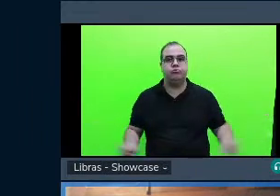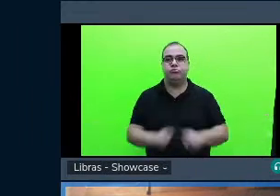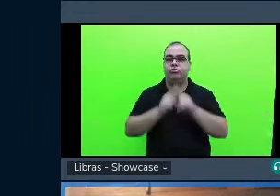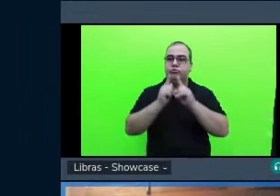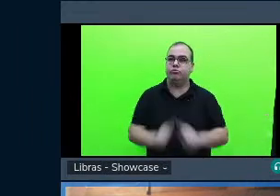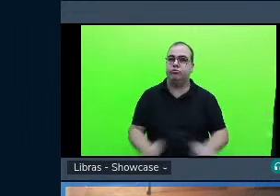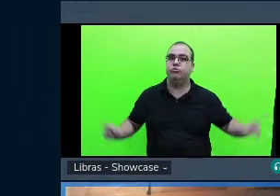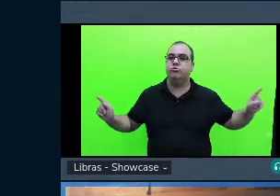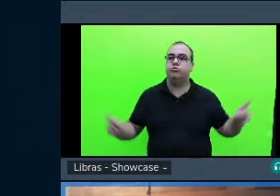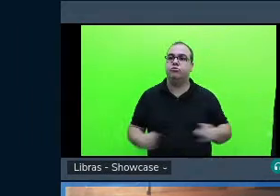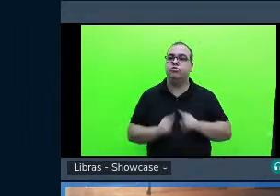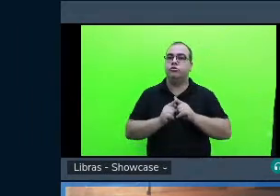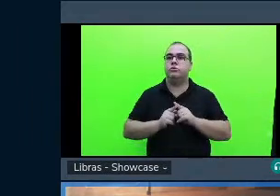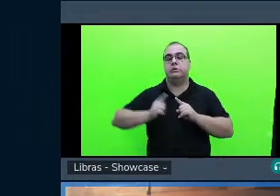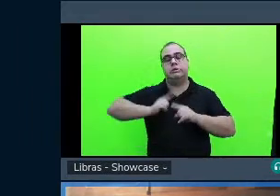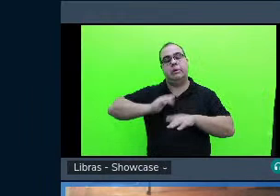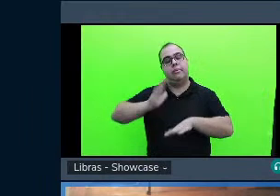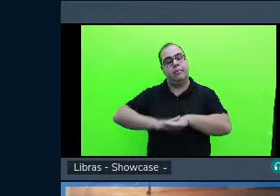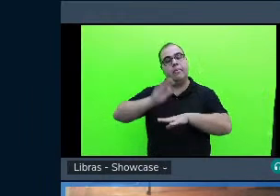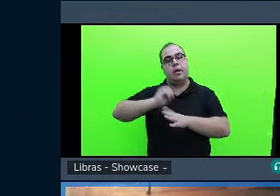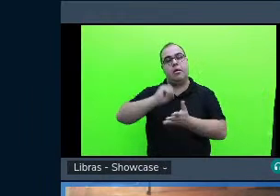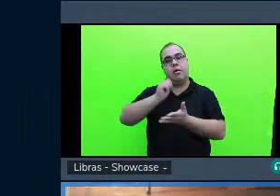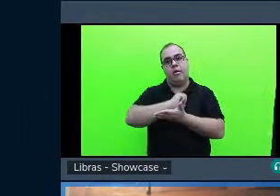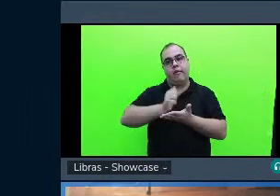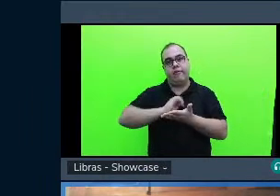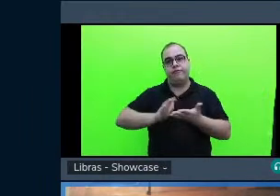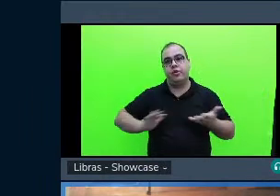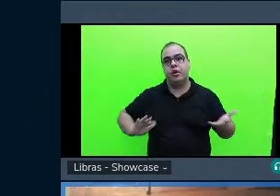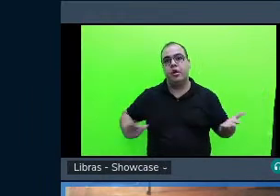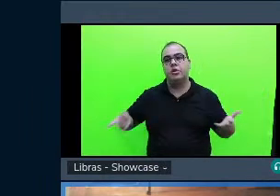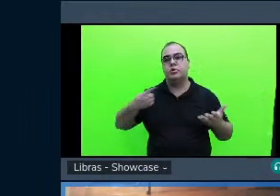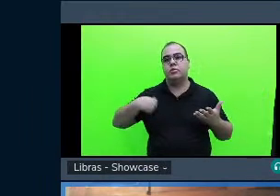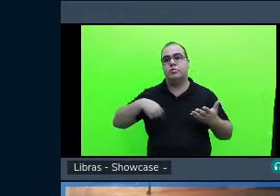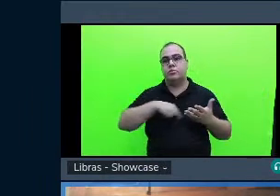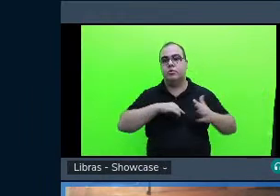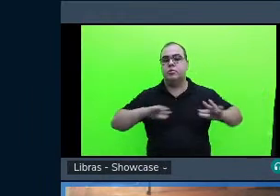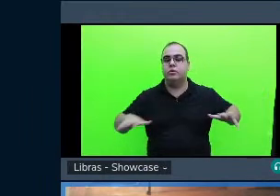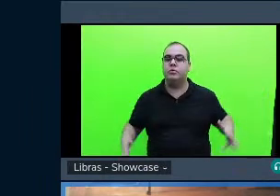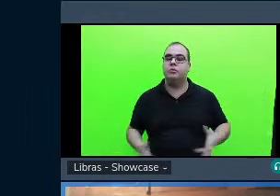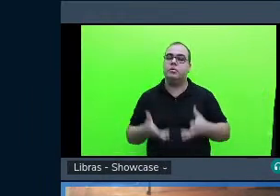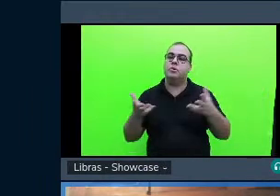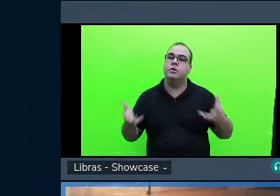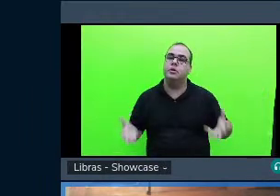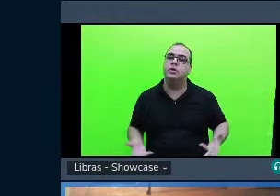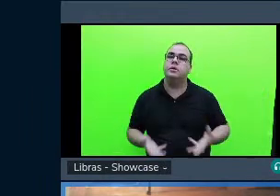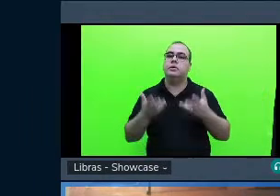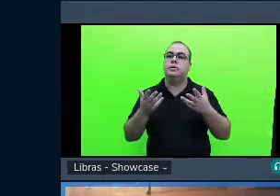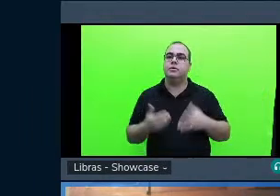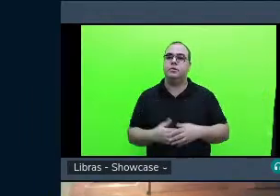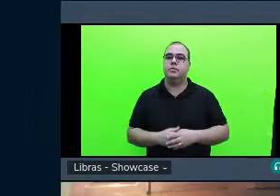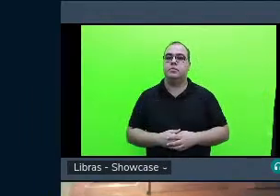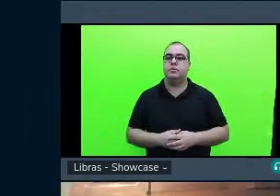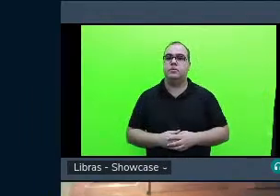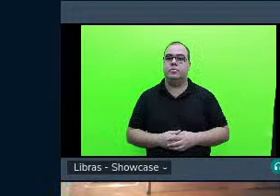eram mais as atividades que a gente promoveu para os alunos né para eles